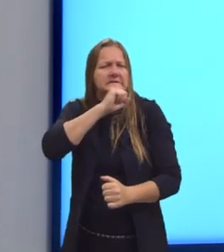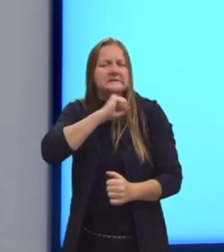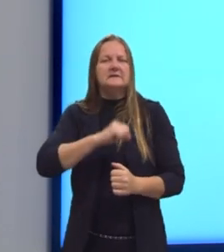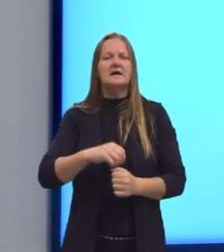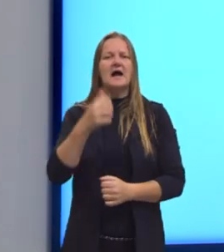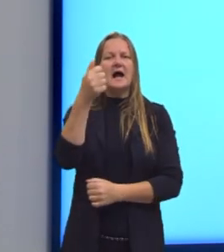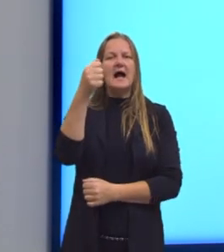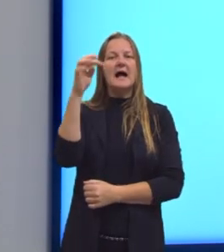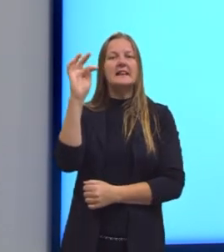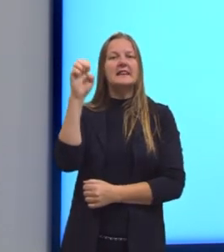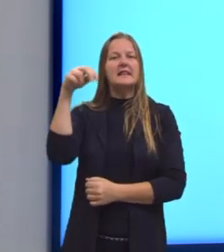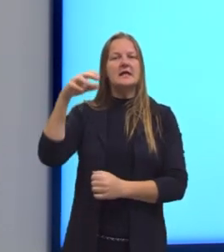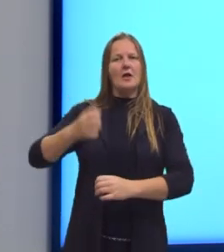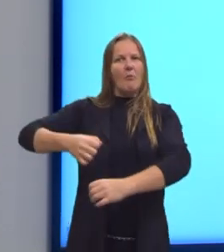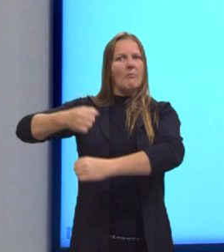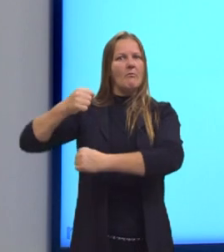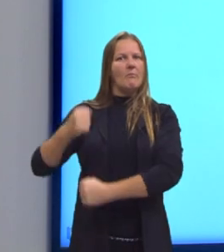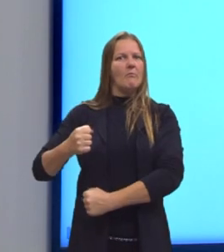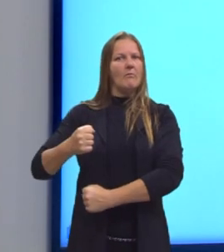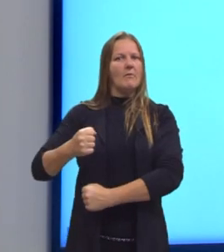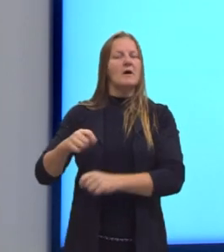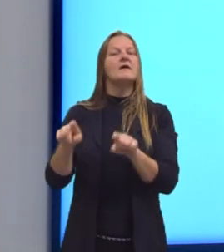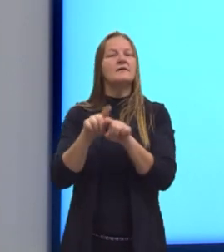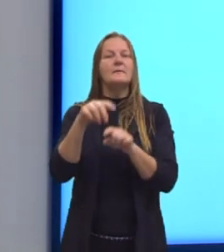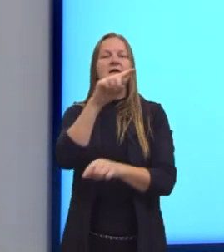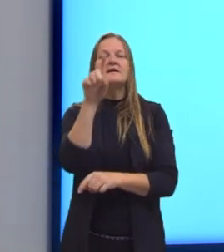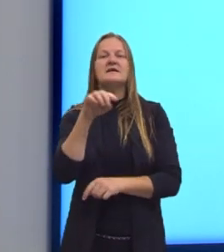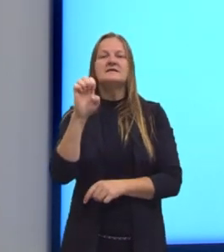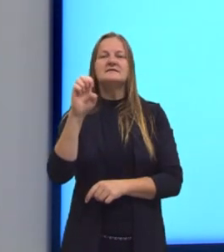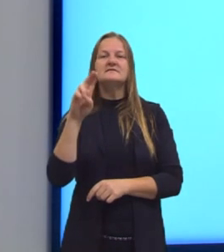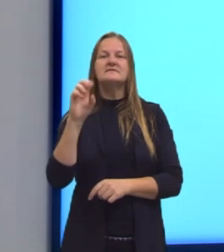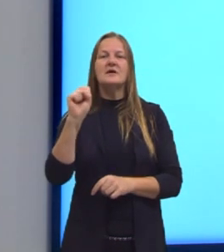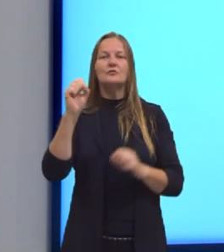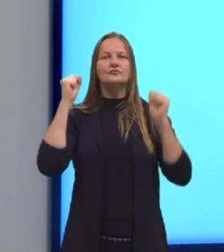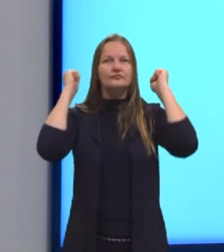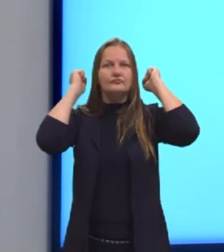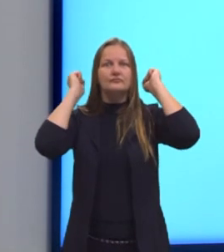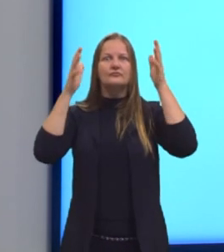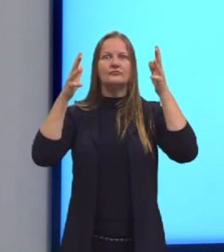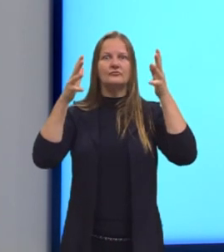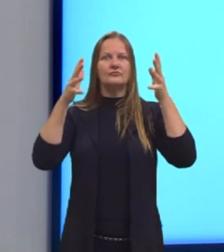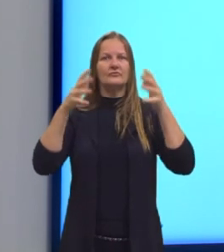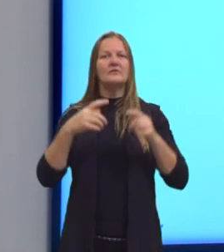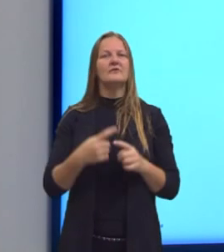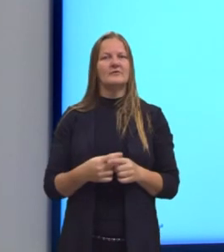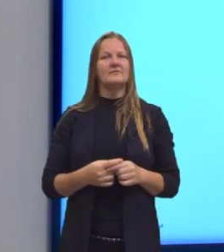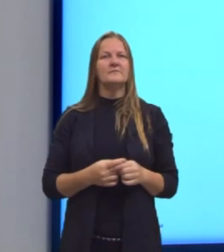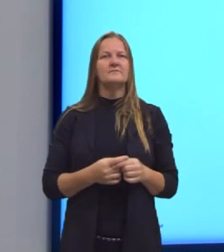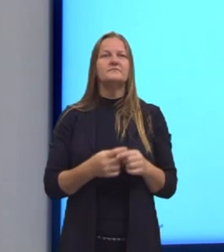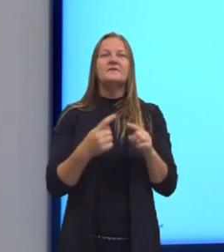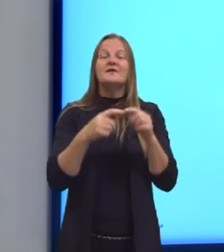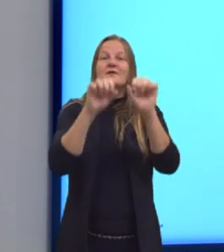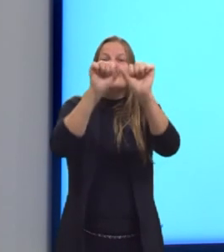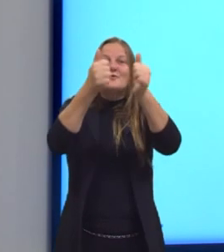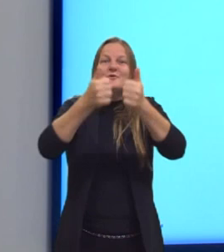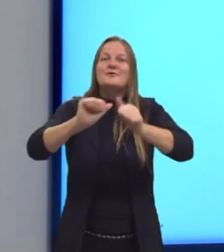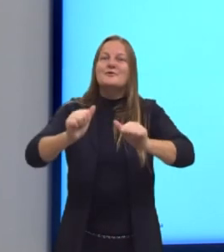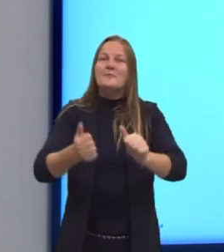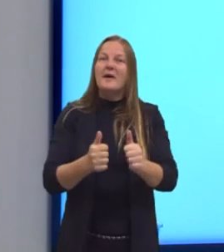Atena Partenos e o Zeus Olímpico. Aqui eu trouxe para vocês as imagens, então, dessas duas